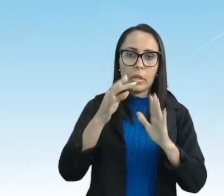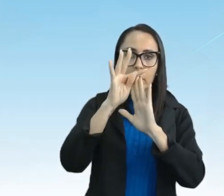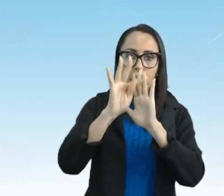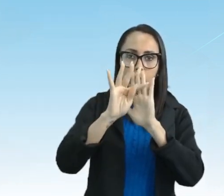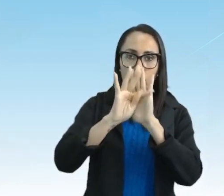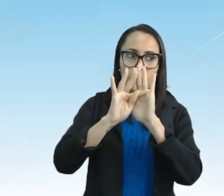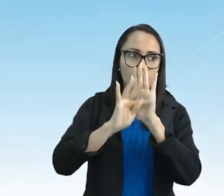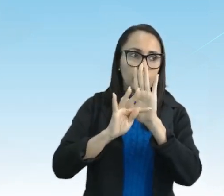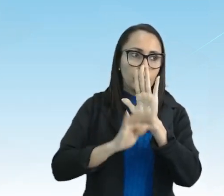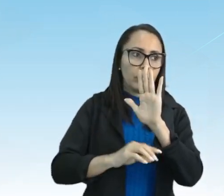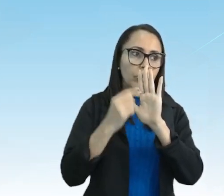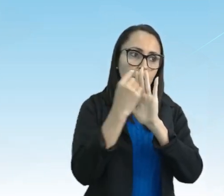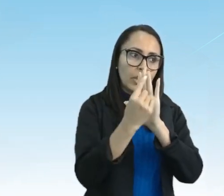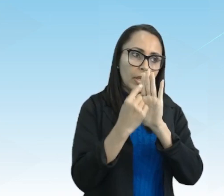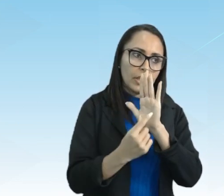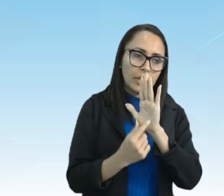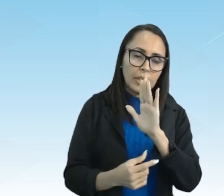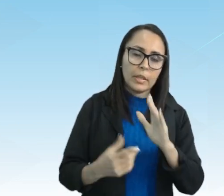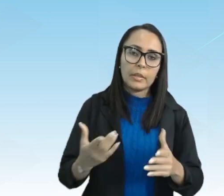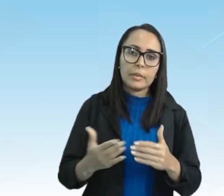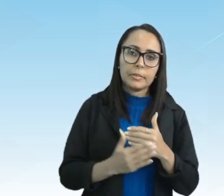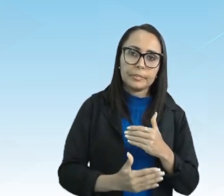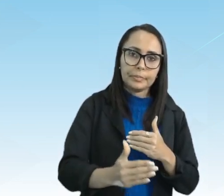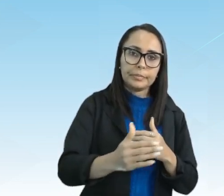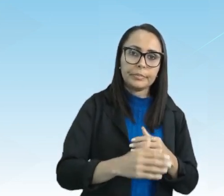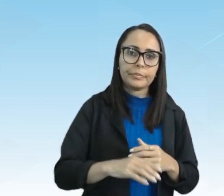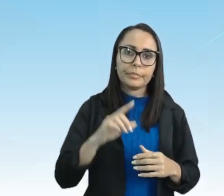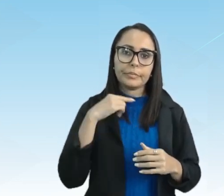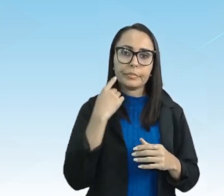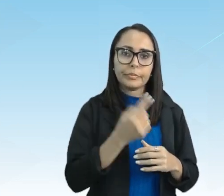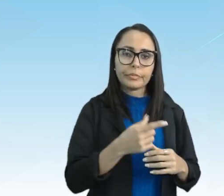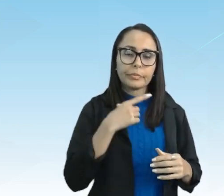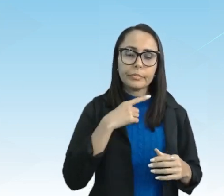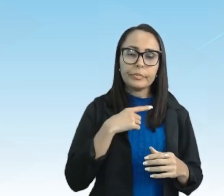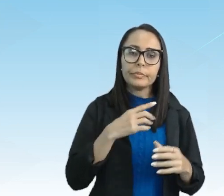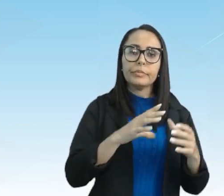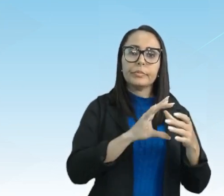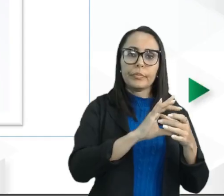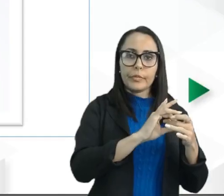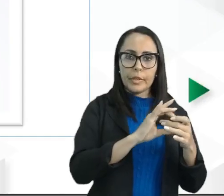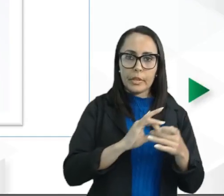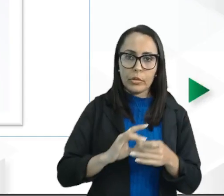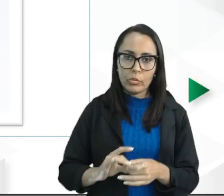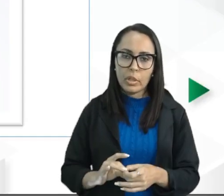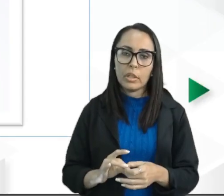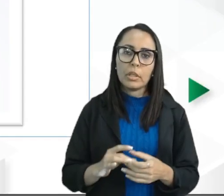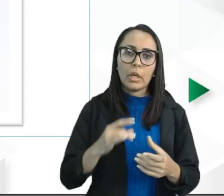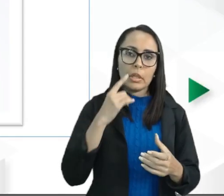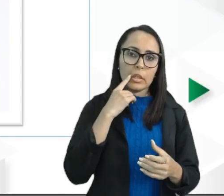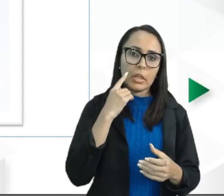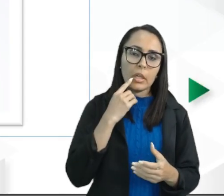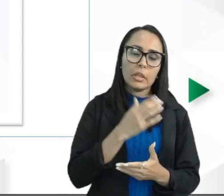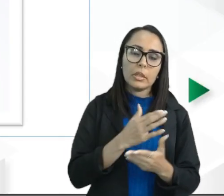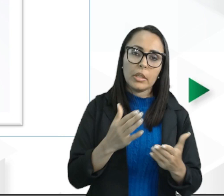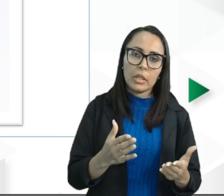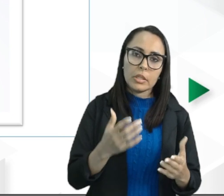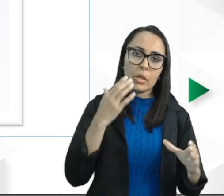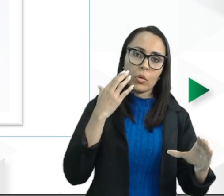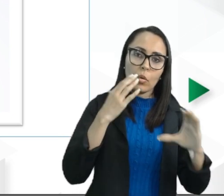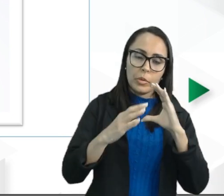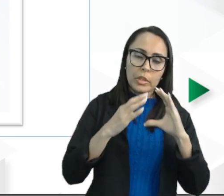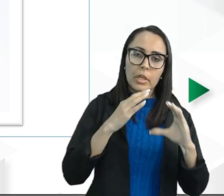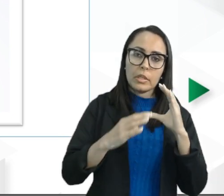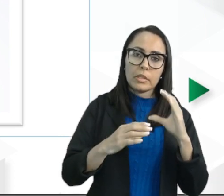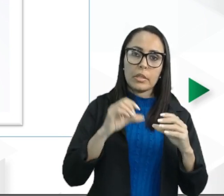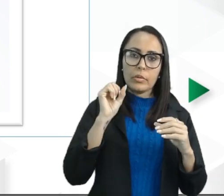a partir deles então vejam só nós temos essa intertextualidade essa comunicação no caso como eu